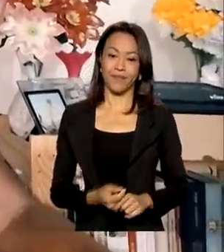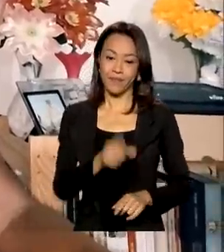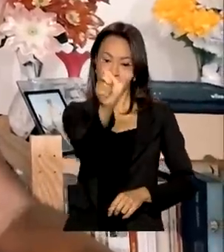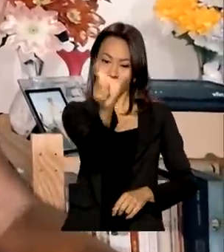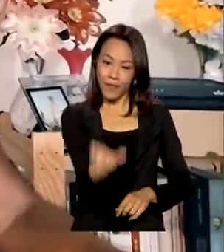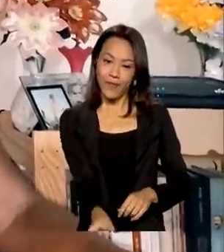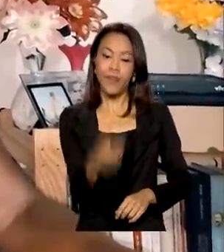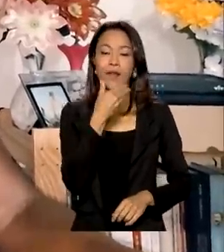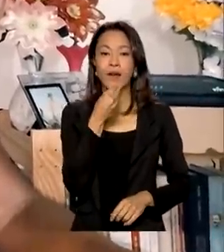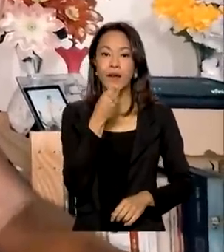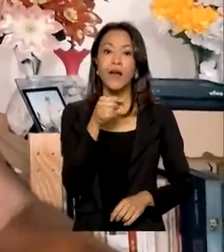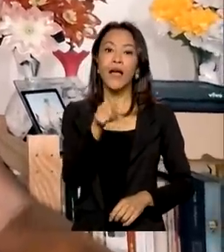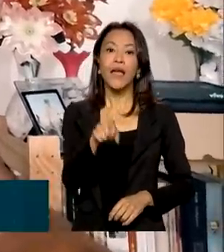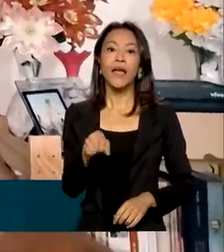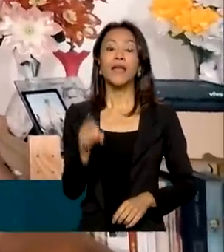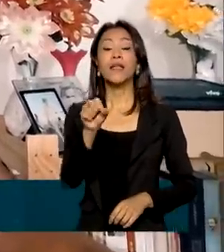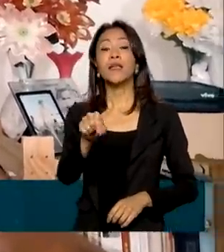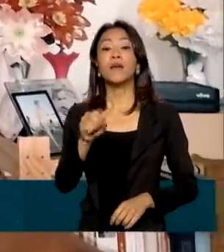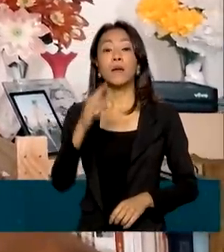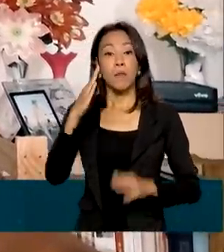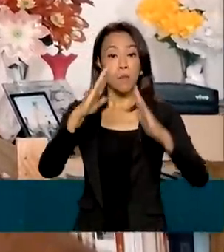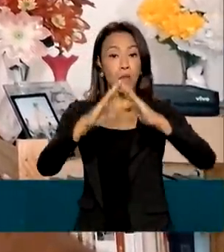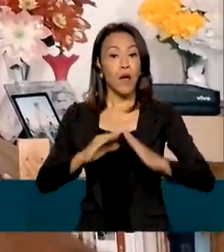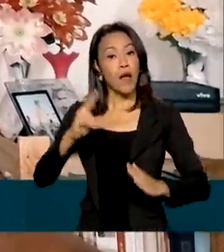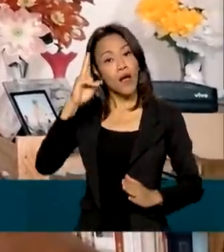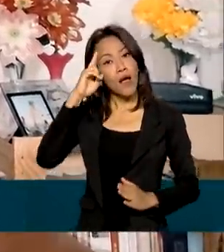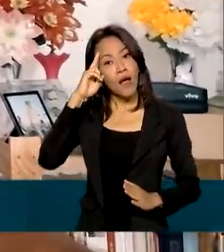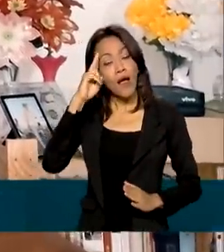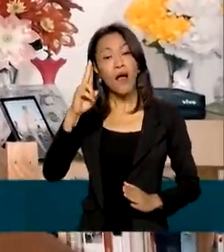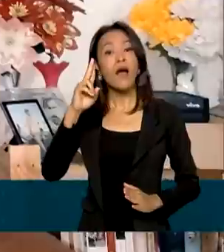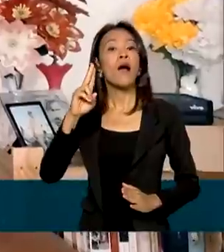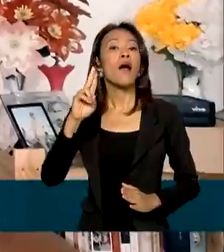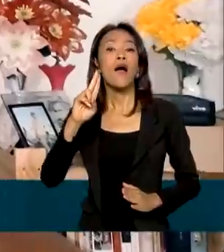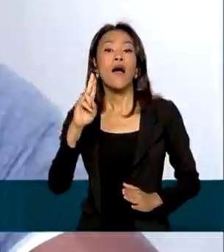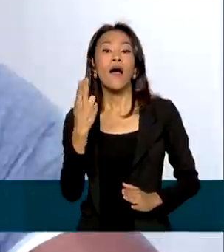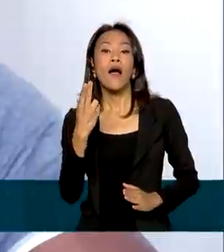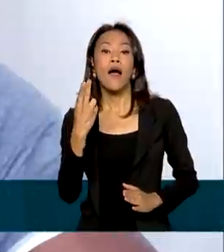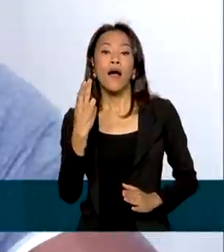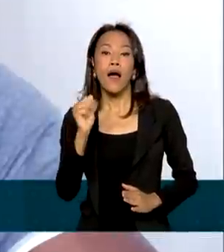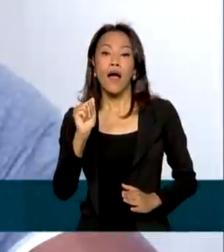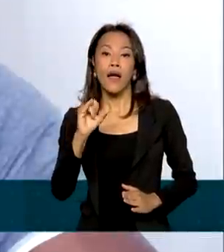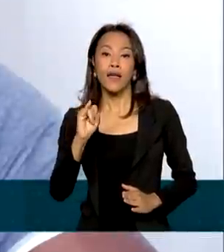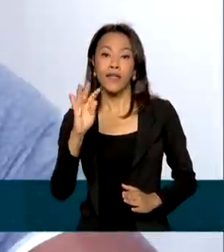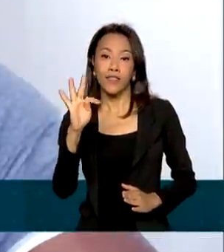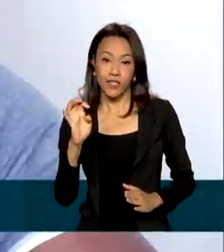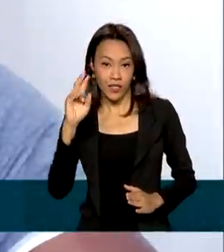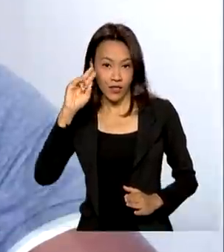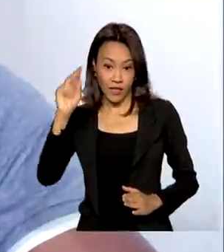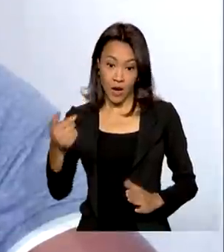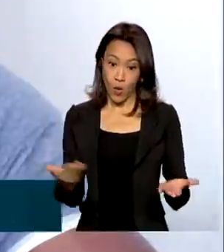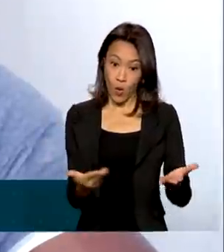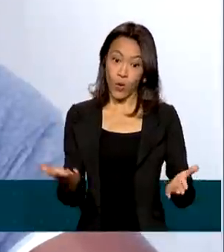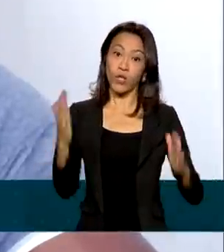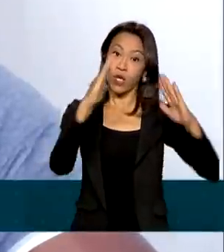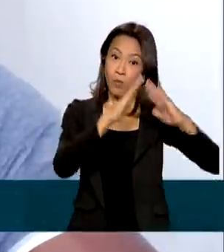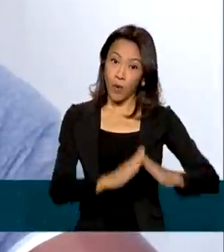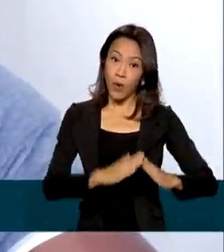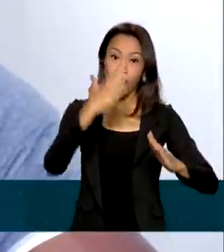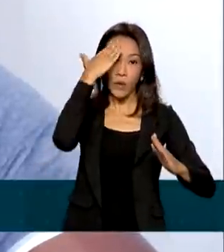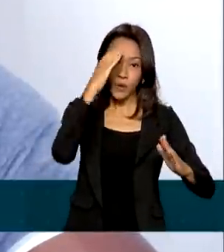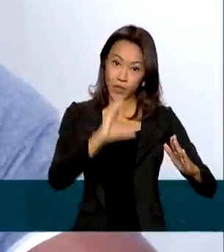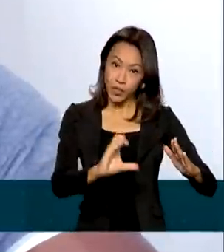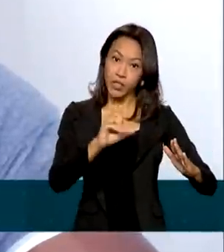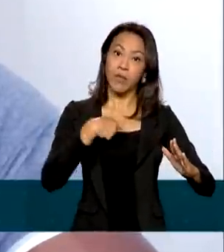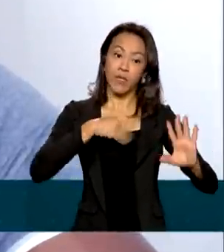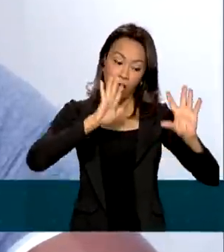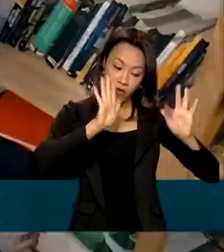Esdras saiu do Haiti em 2011 em busca de melhores condições de vida. Atualmente mora em Curitiba, onde está concluindo uma